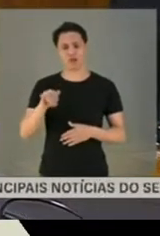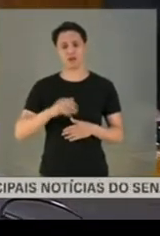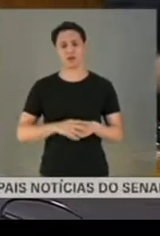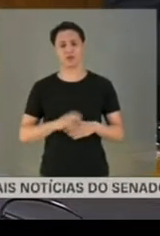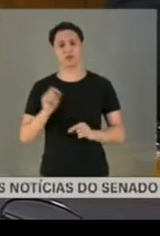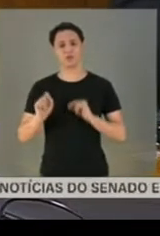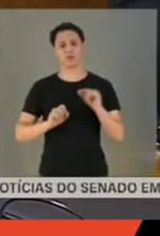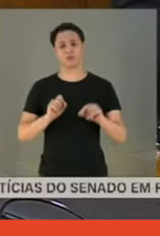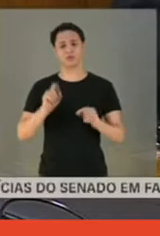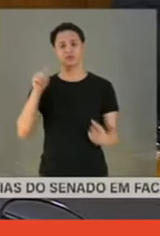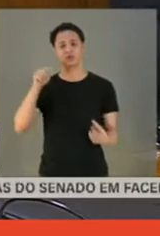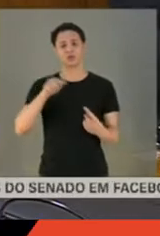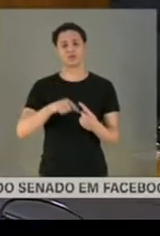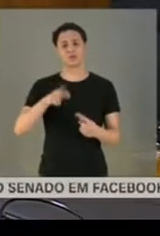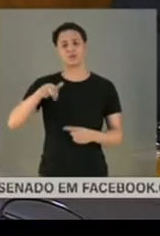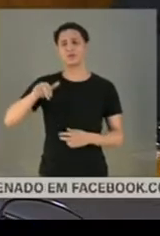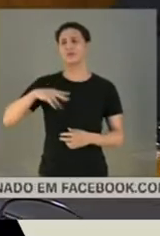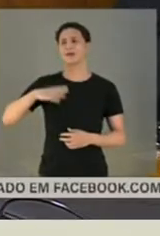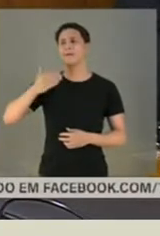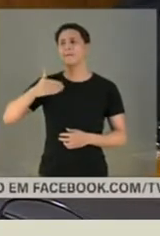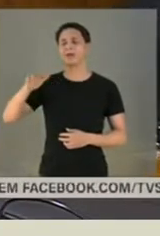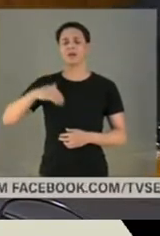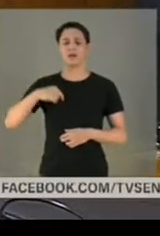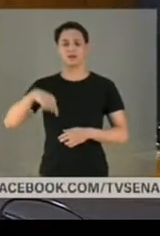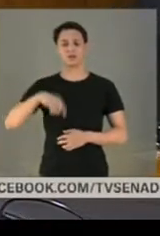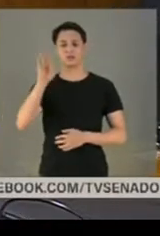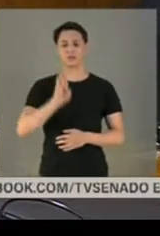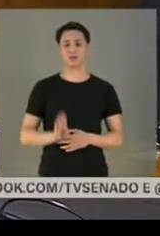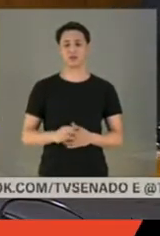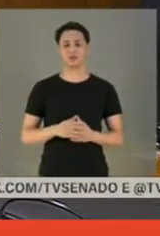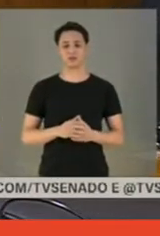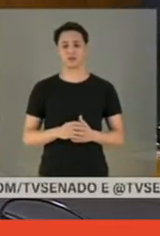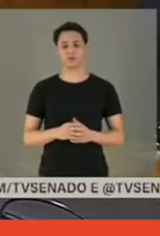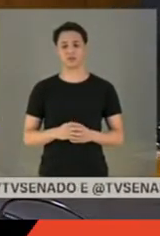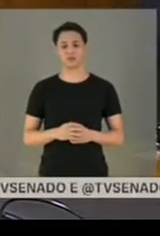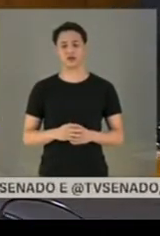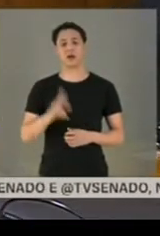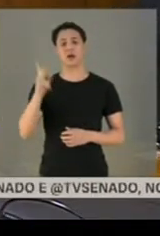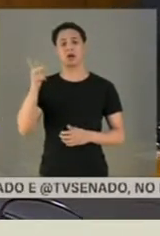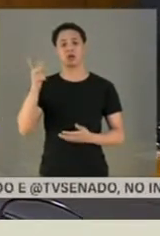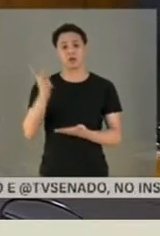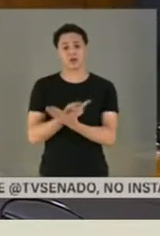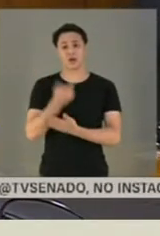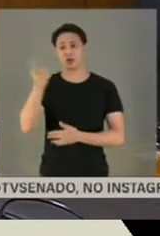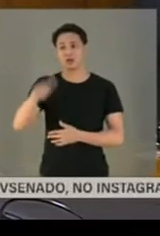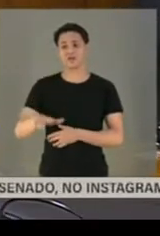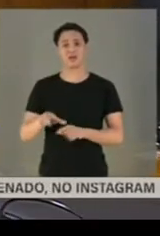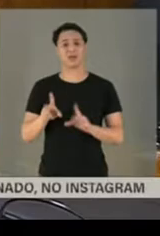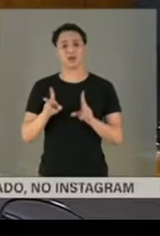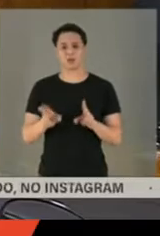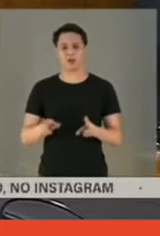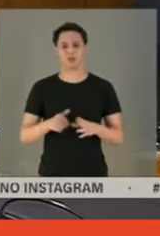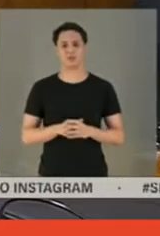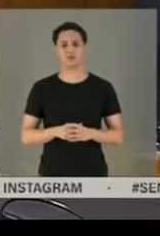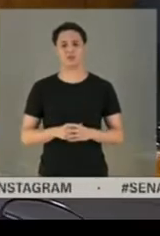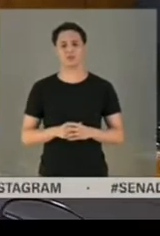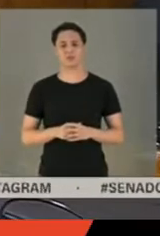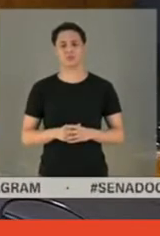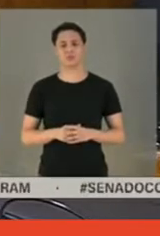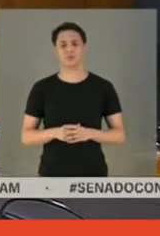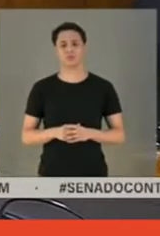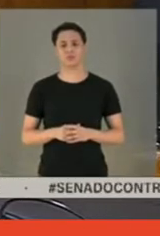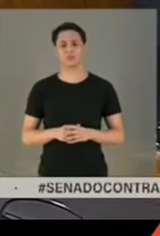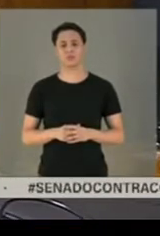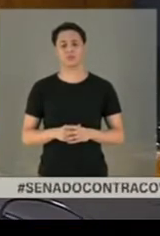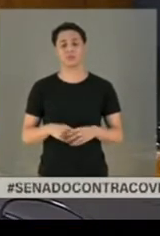para que nunca mais no Brasil se repita o que está acontecendo agora. Precisa